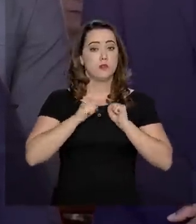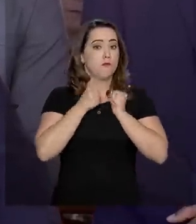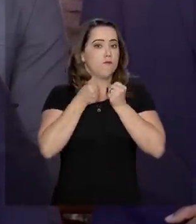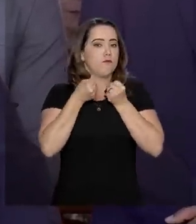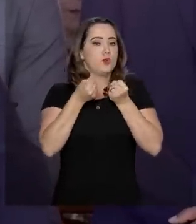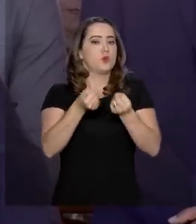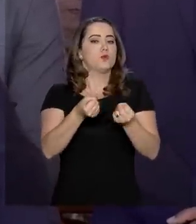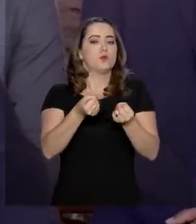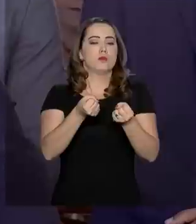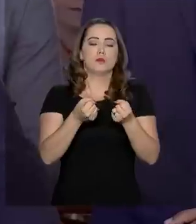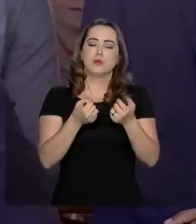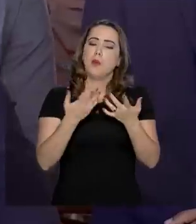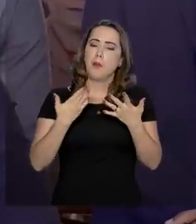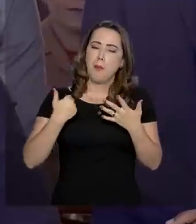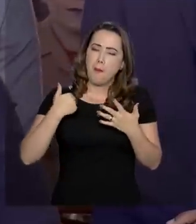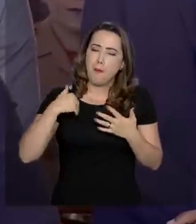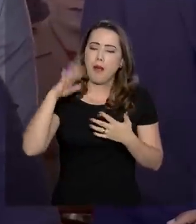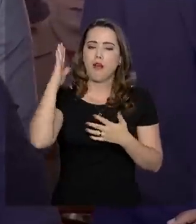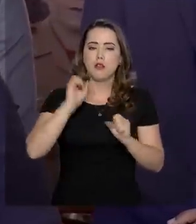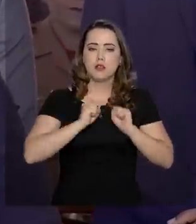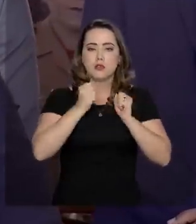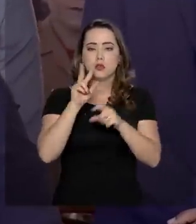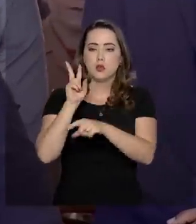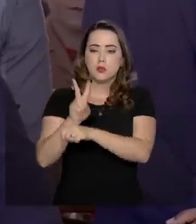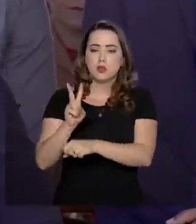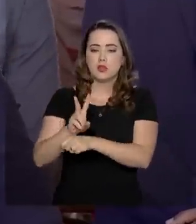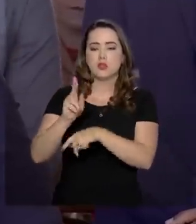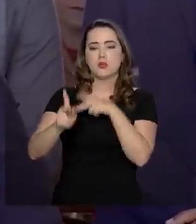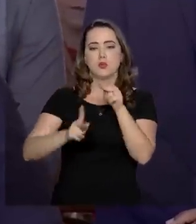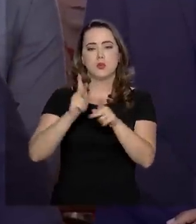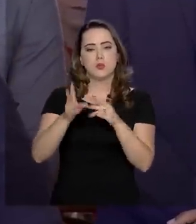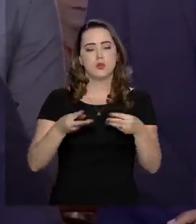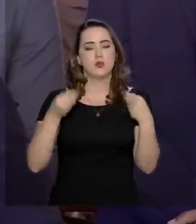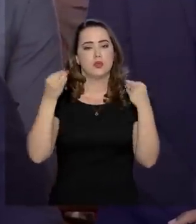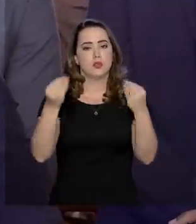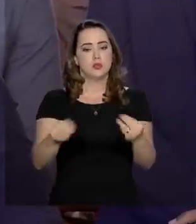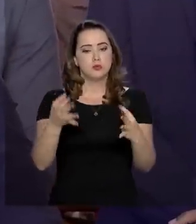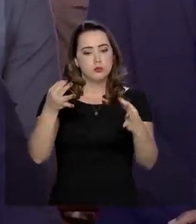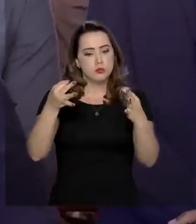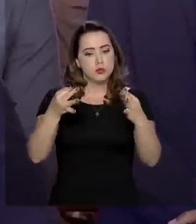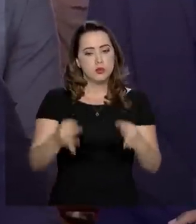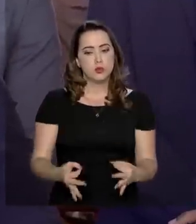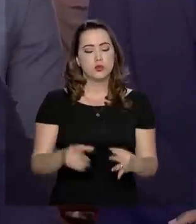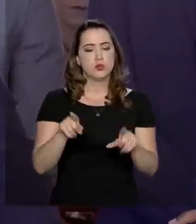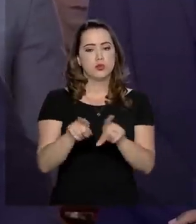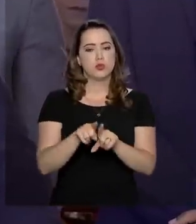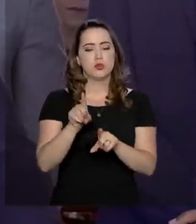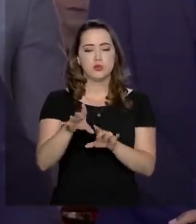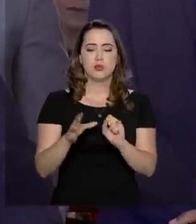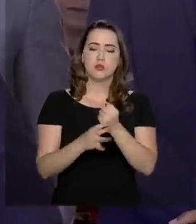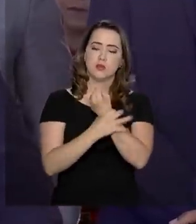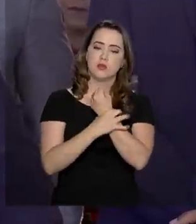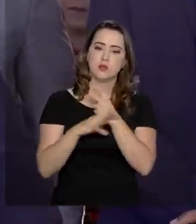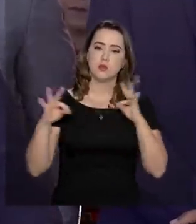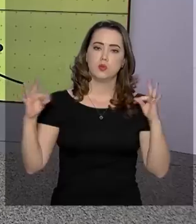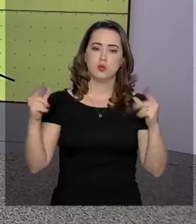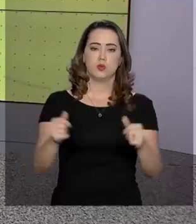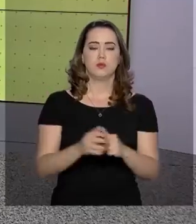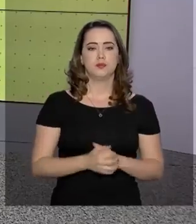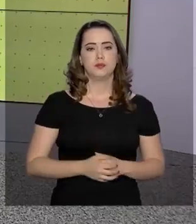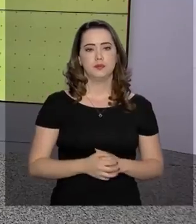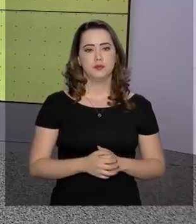maiores para proteger a população, garantindo a justiça e segurança a todos.